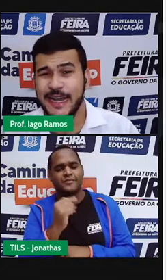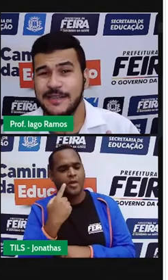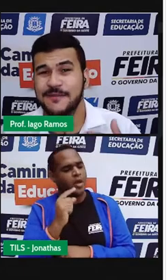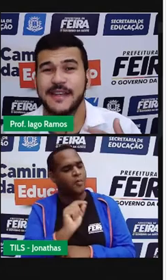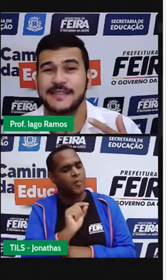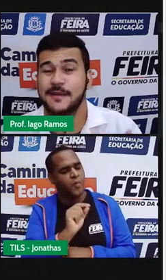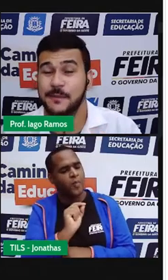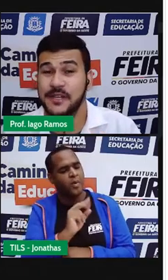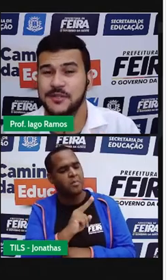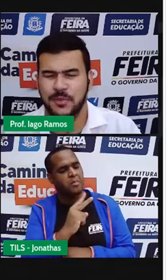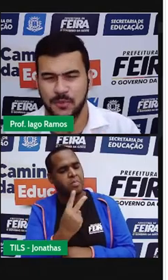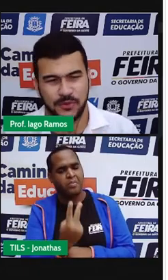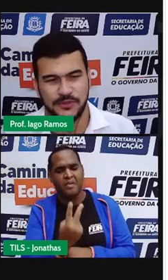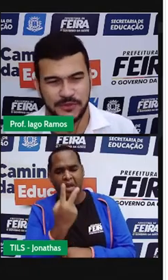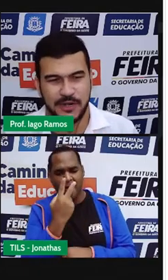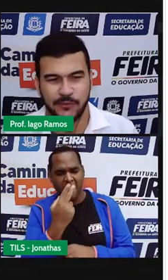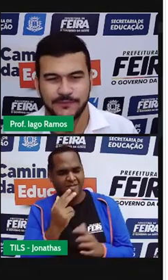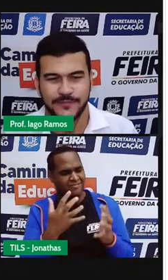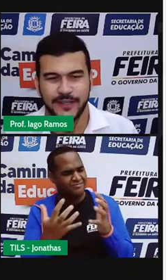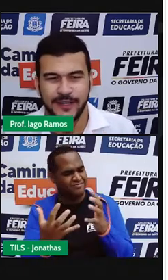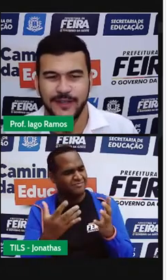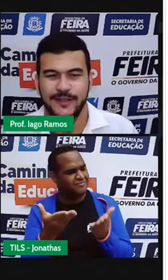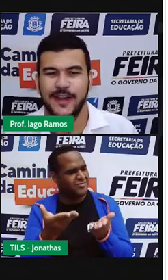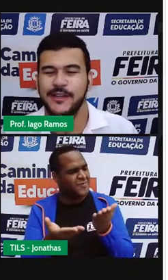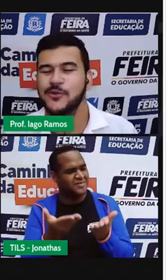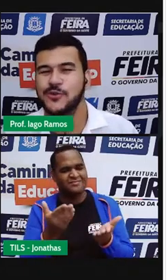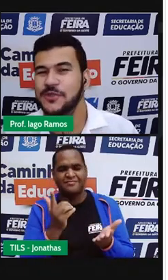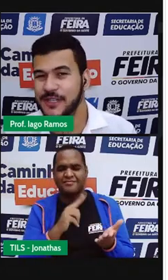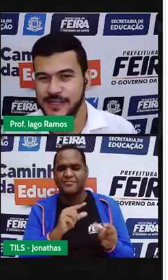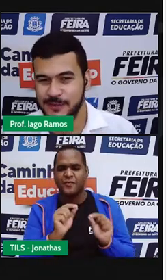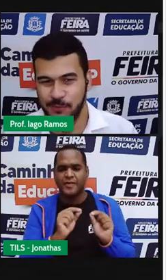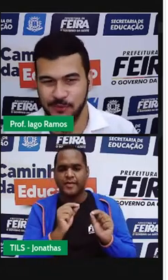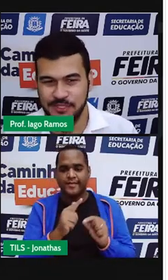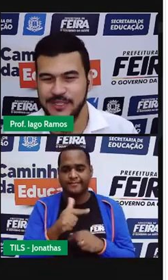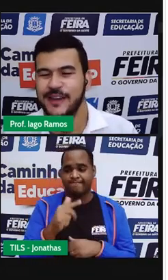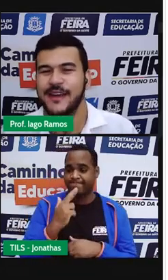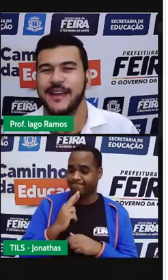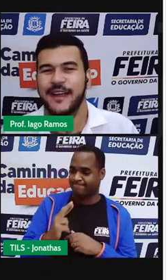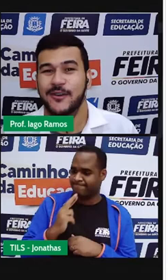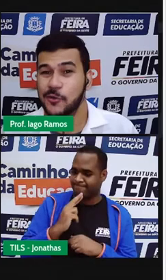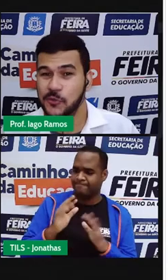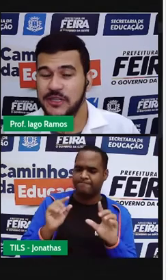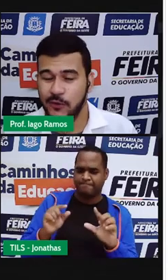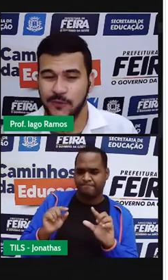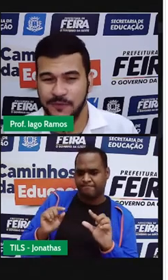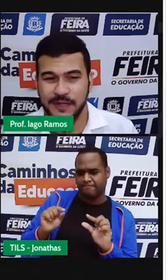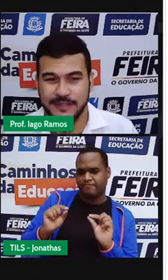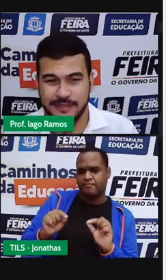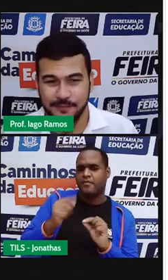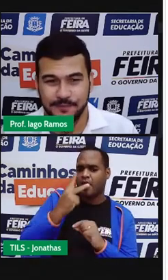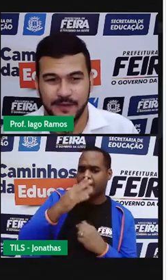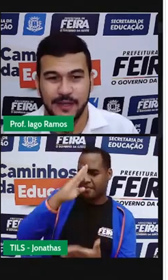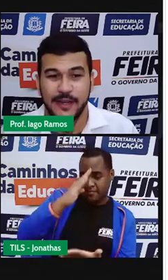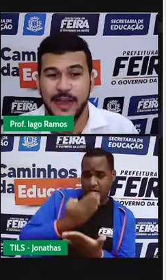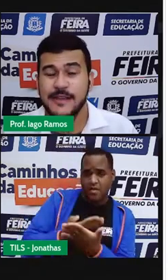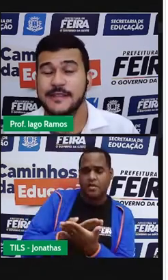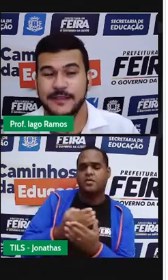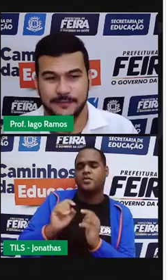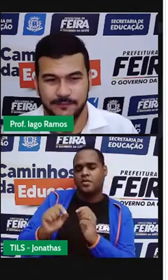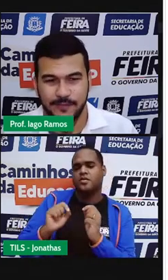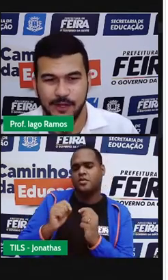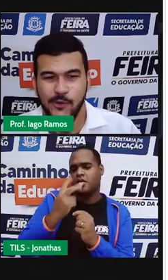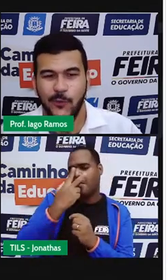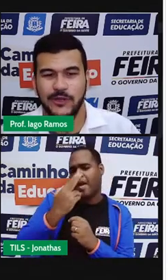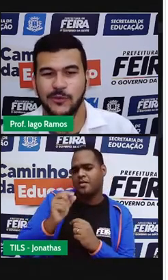o que é inversamente proporcional? E aí o Juninho responde com muita confiança. É